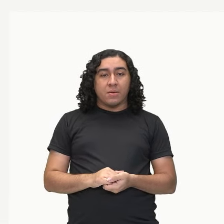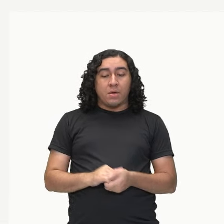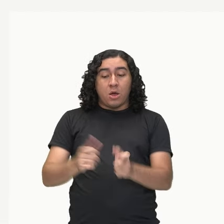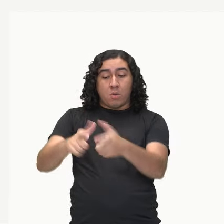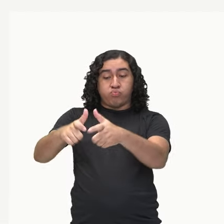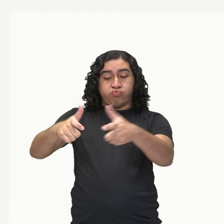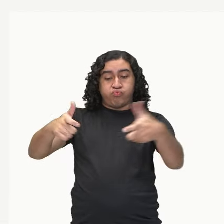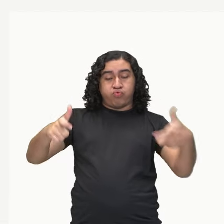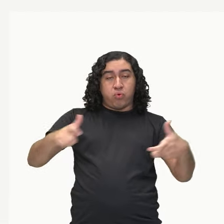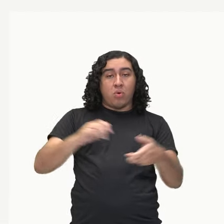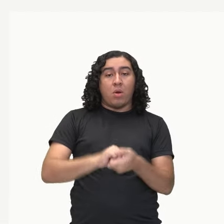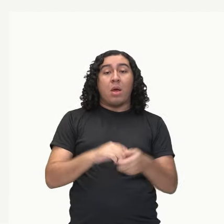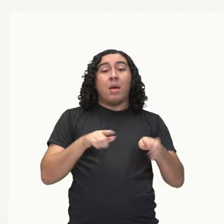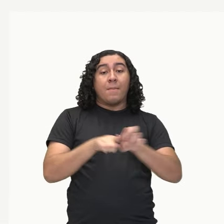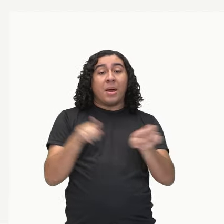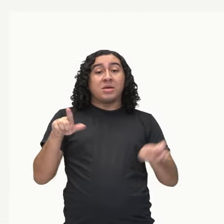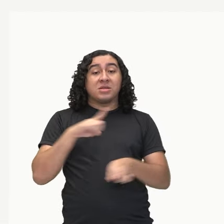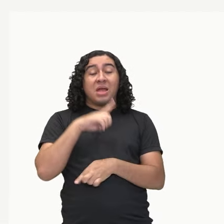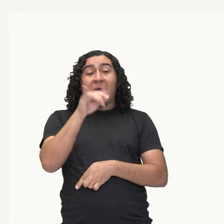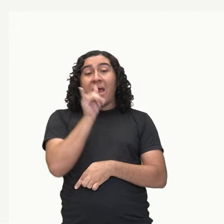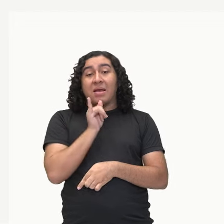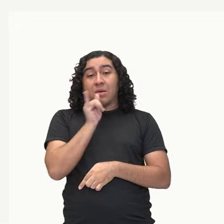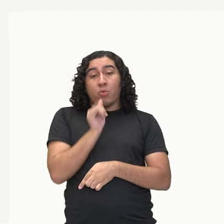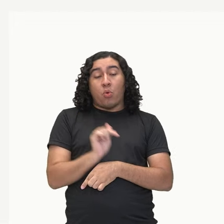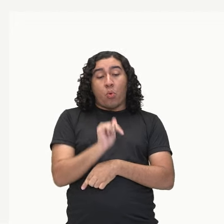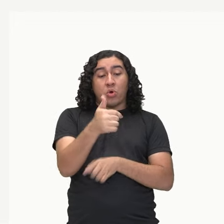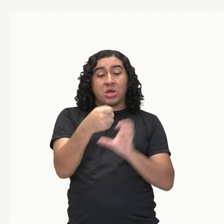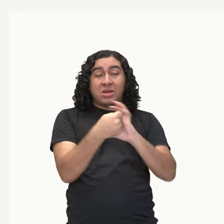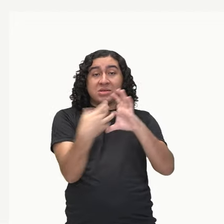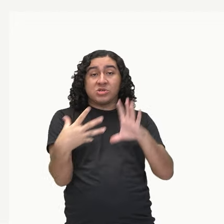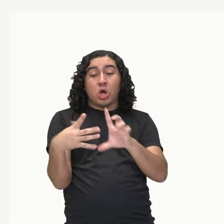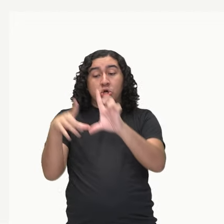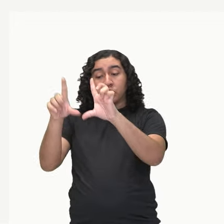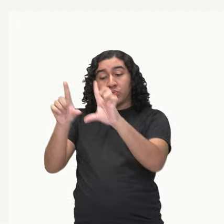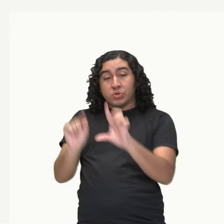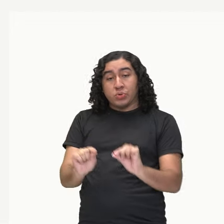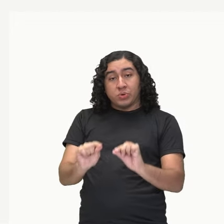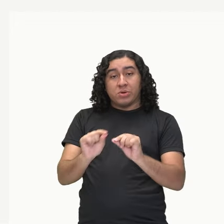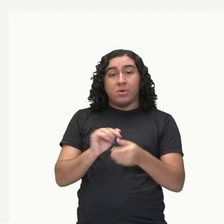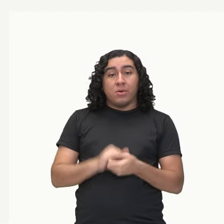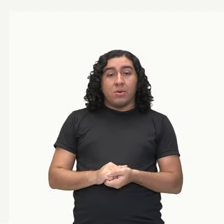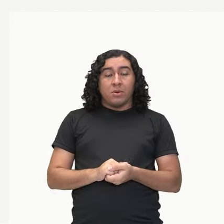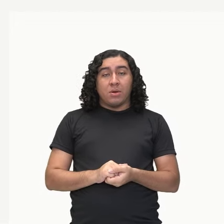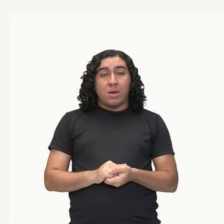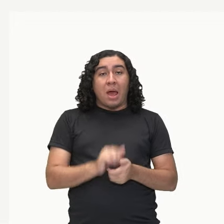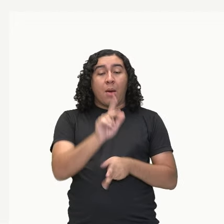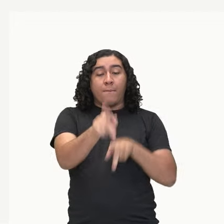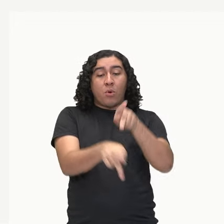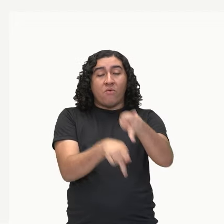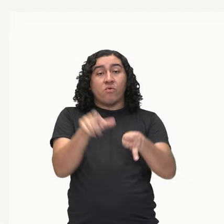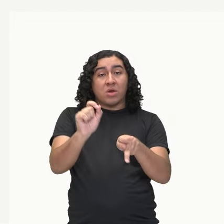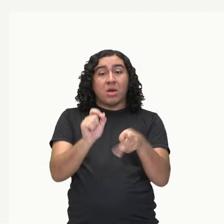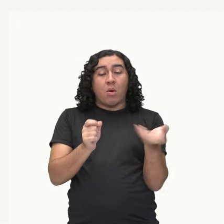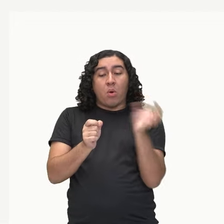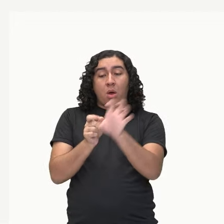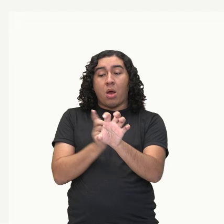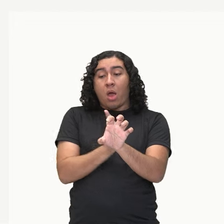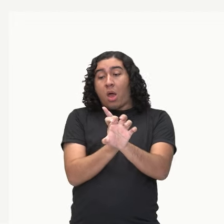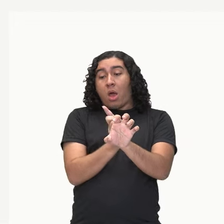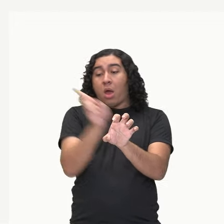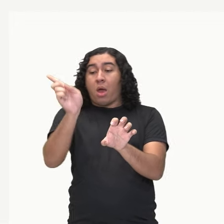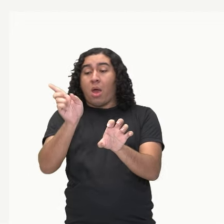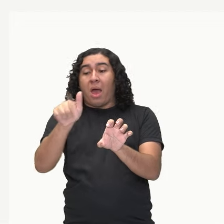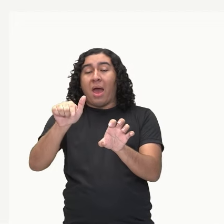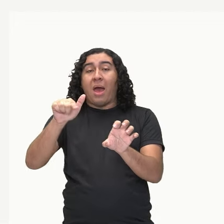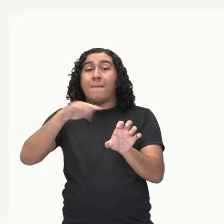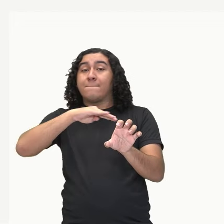também aquelas situações, aqueles fatores que diminuem a população. Que é o caso da mortalidade. O que é